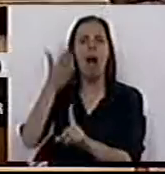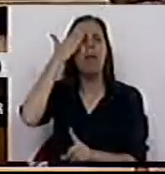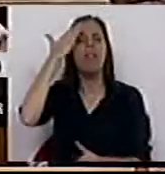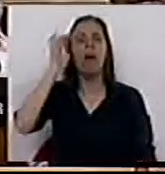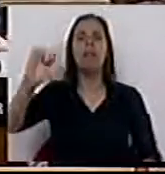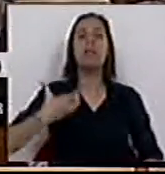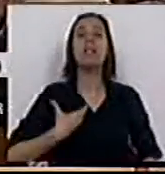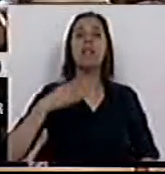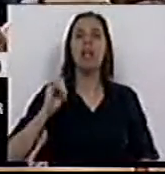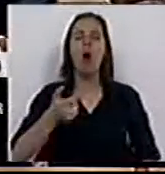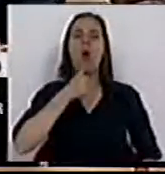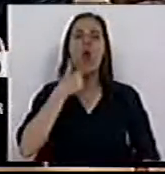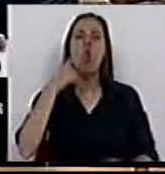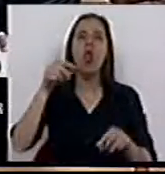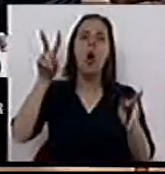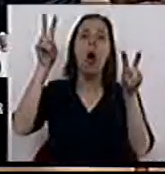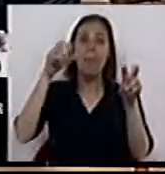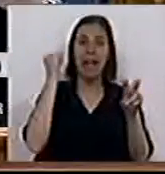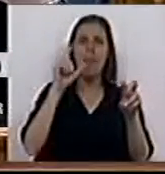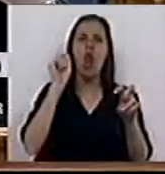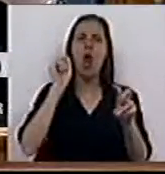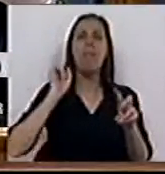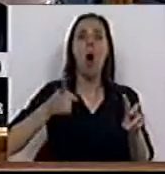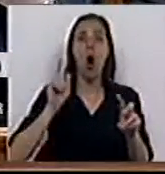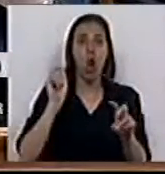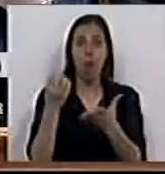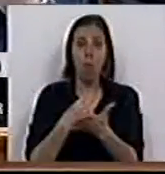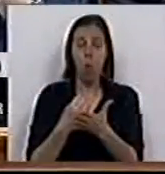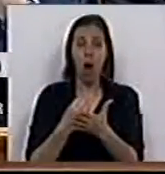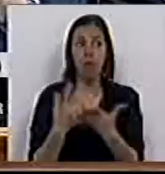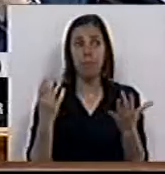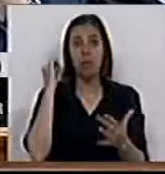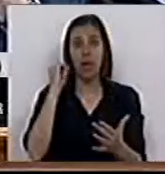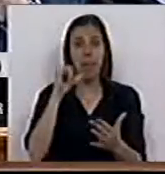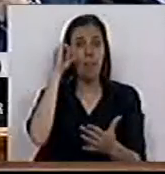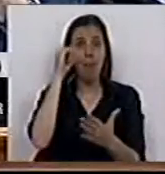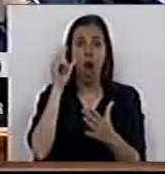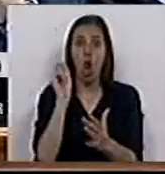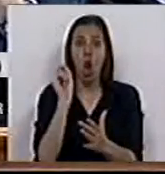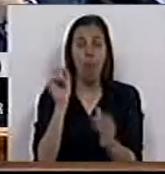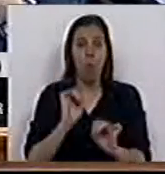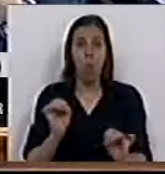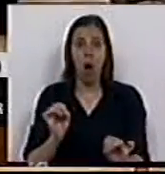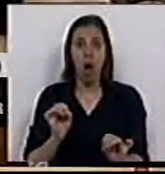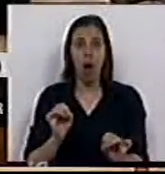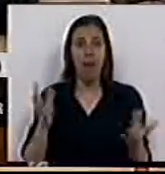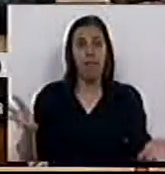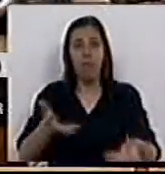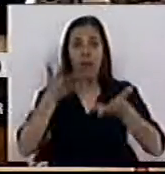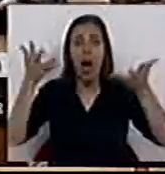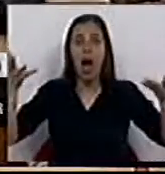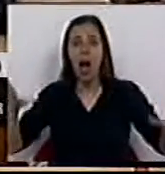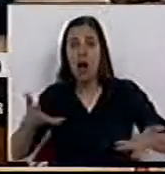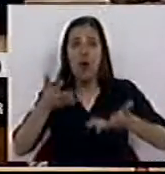CDS? E já agora como é que se chamaria esse tipo de crime? Não tem nome. É um crime ainda sem nome. Ele, aliás, é vago.